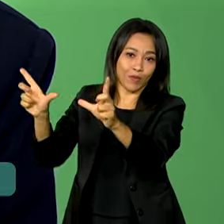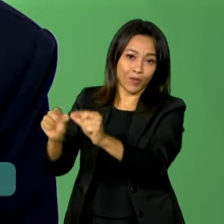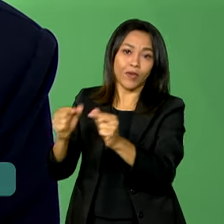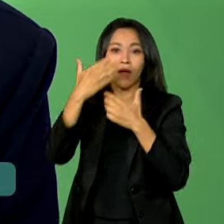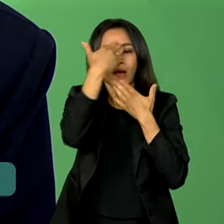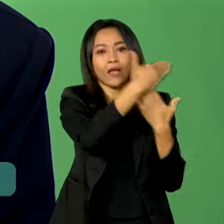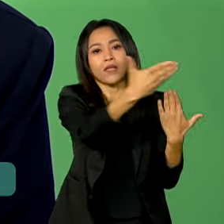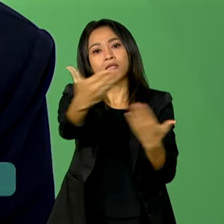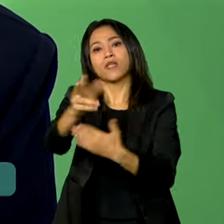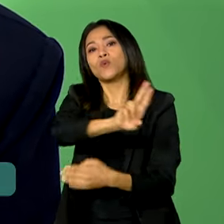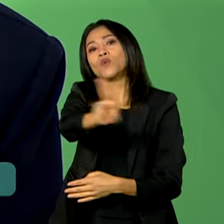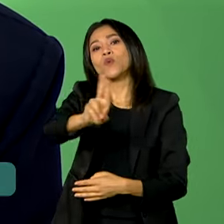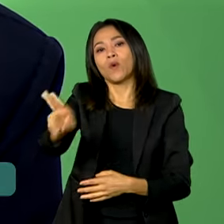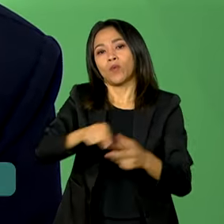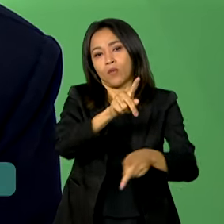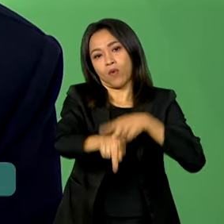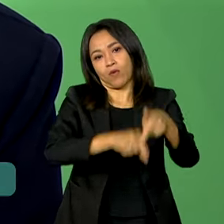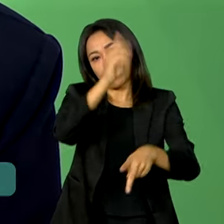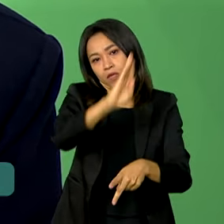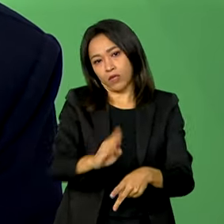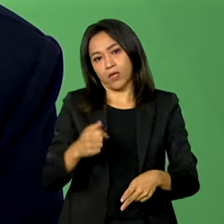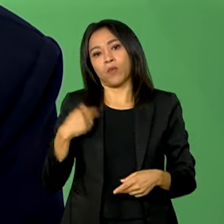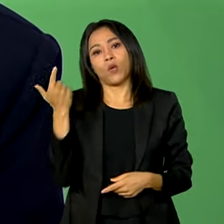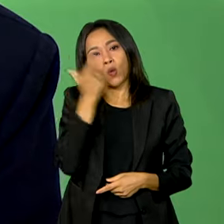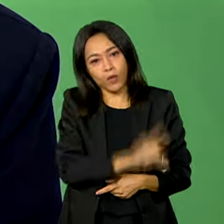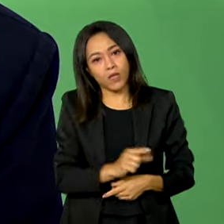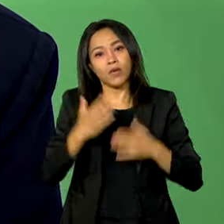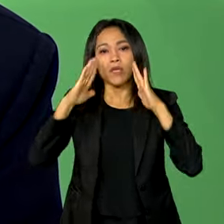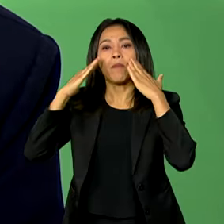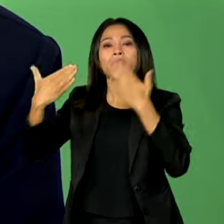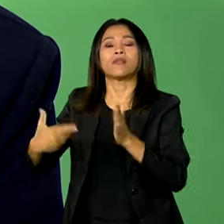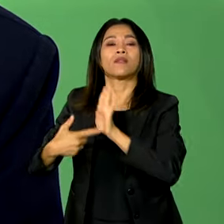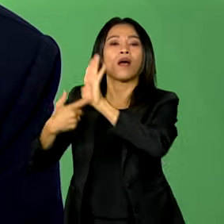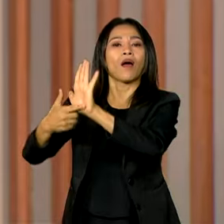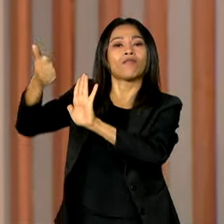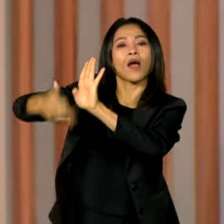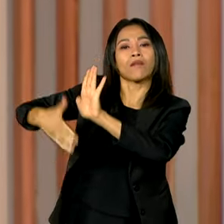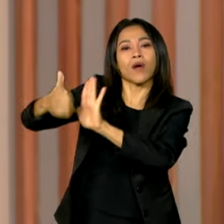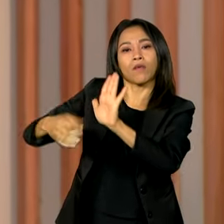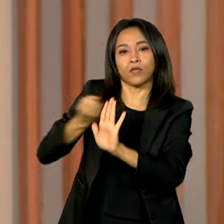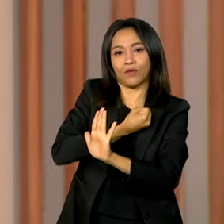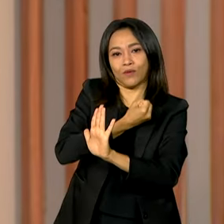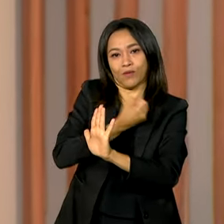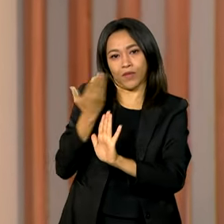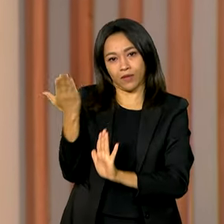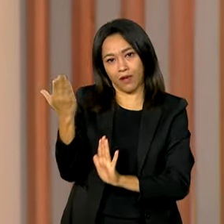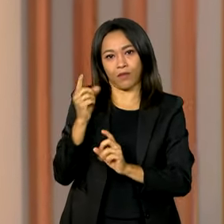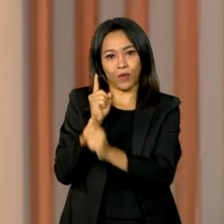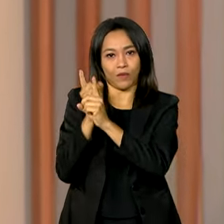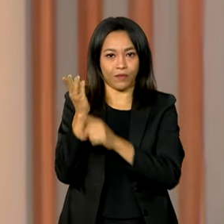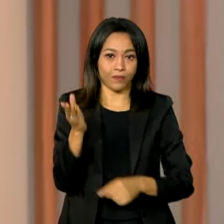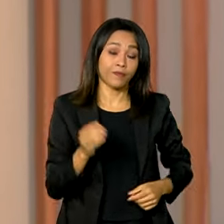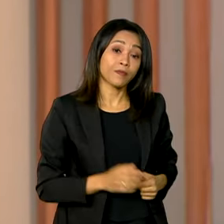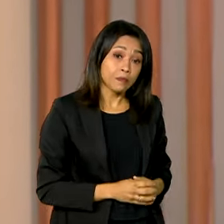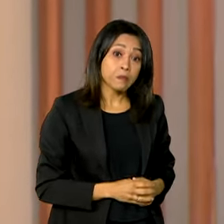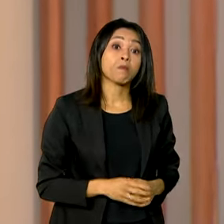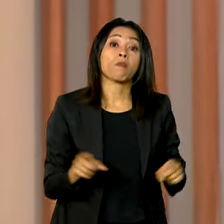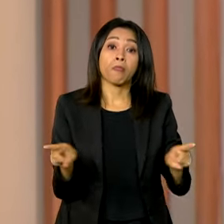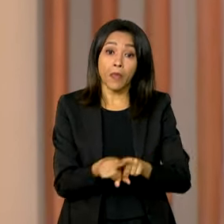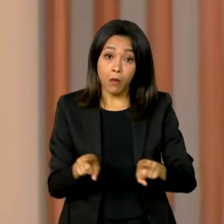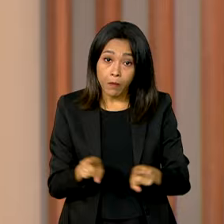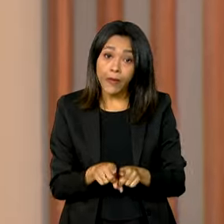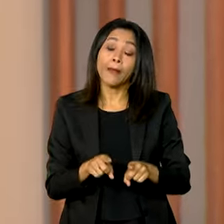brasileiros da gente poder apresentar esses números na COP. E para contribuir com o